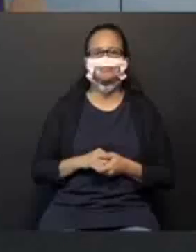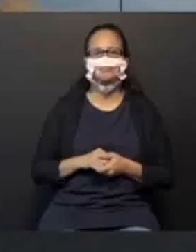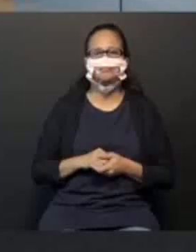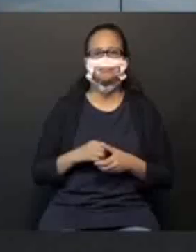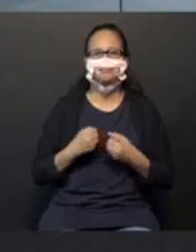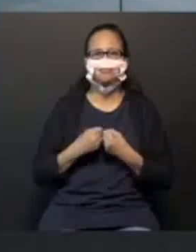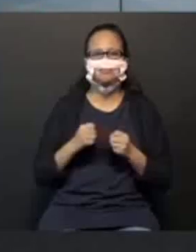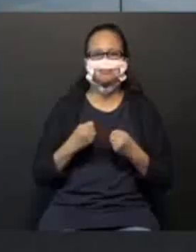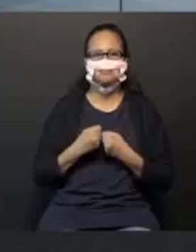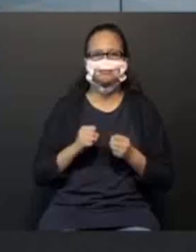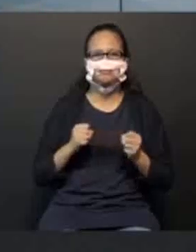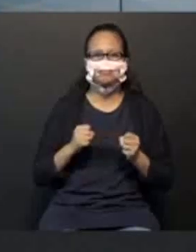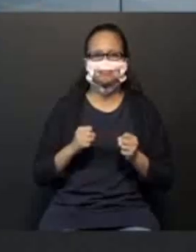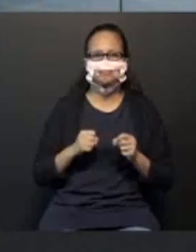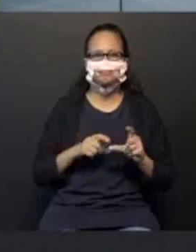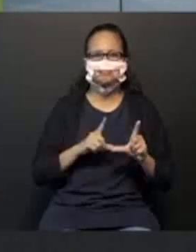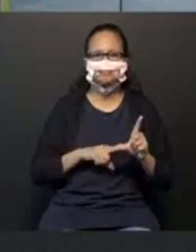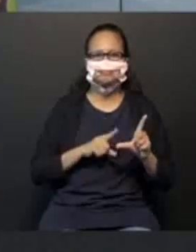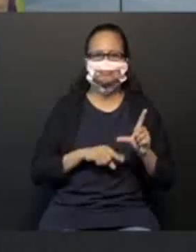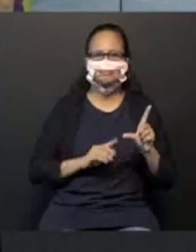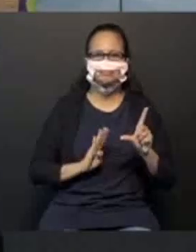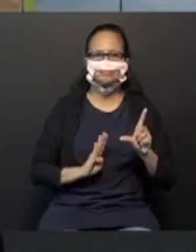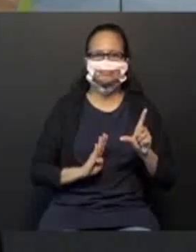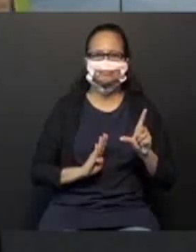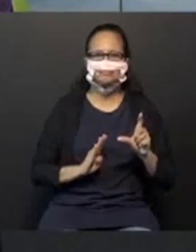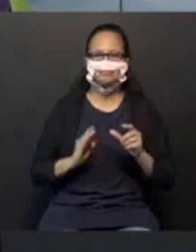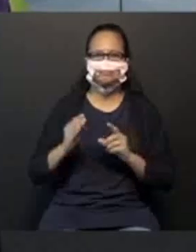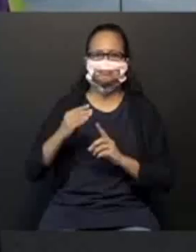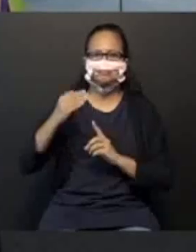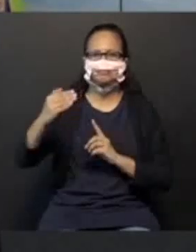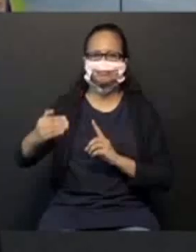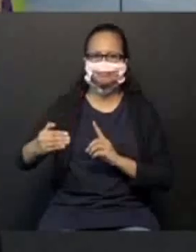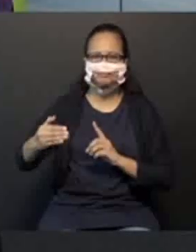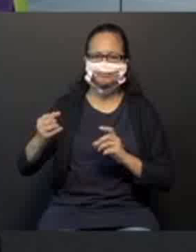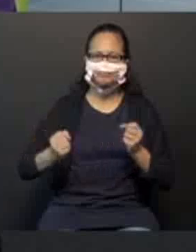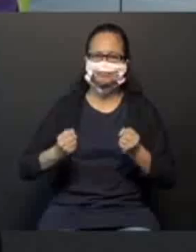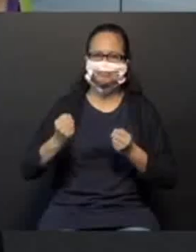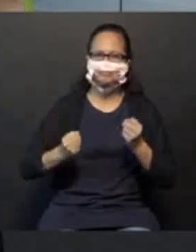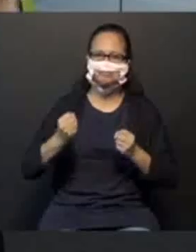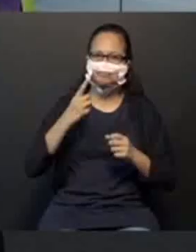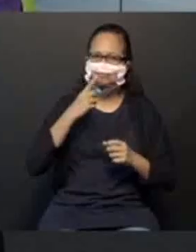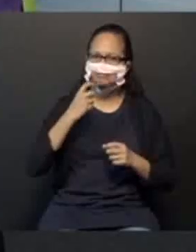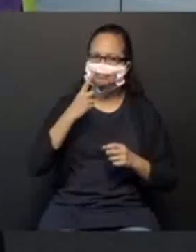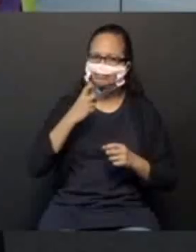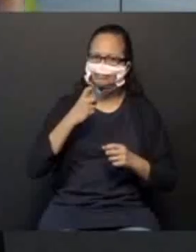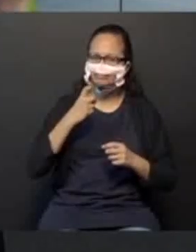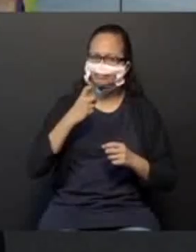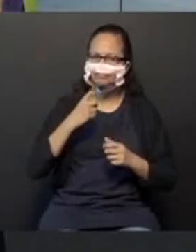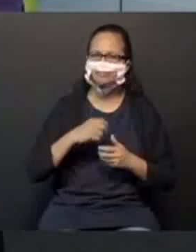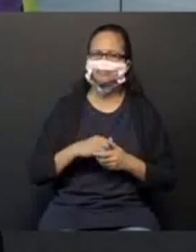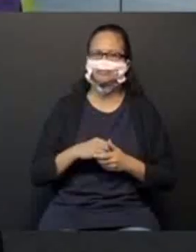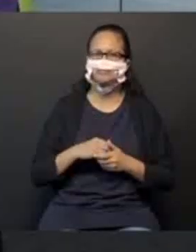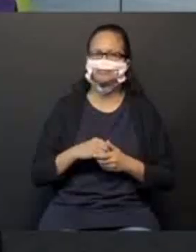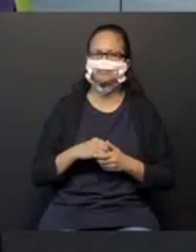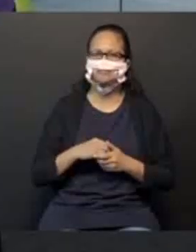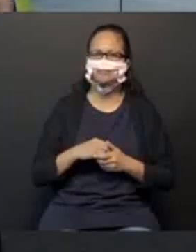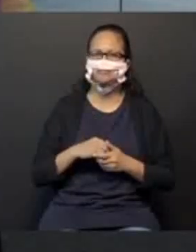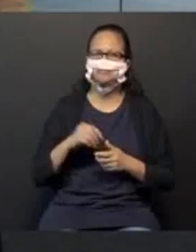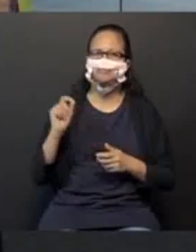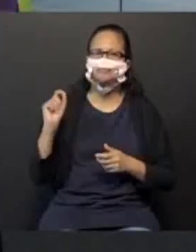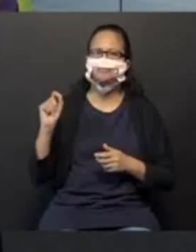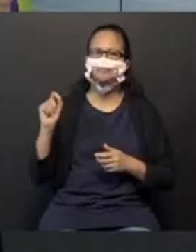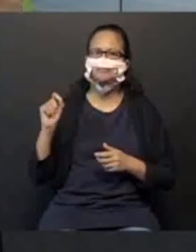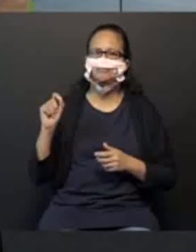Ônibus. Letra B. Na frente do carro vermelho. Olha lá o carro vermelho lá em cima. Quem está